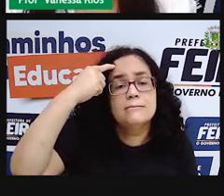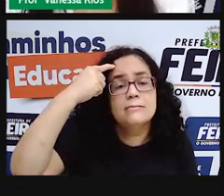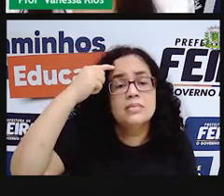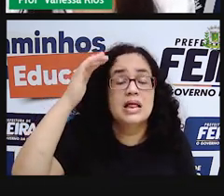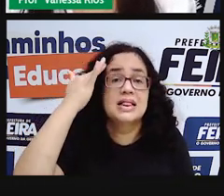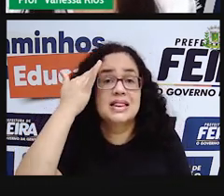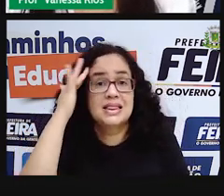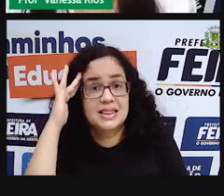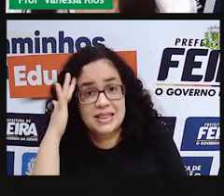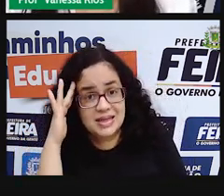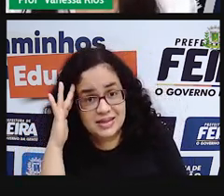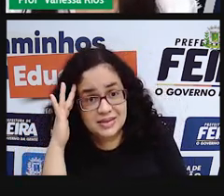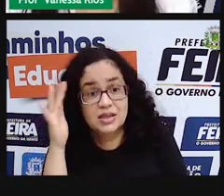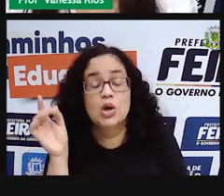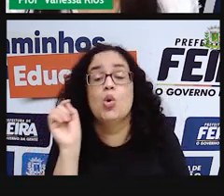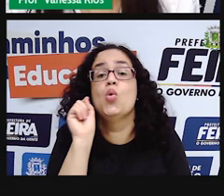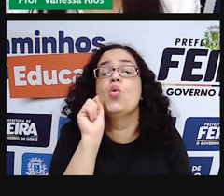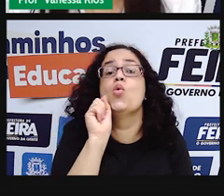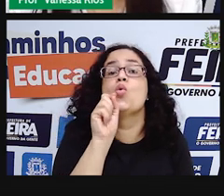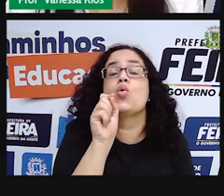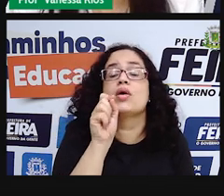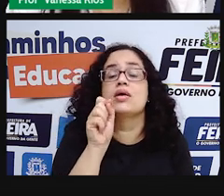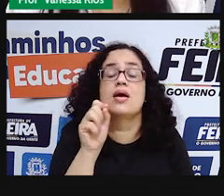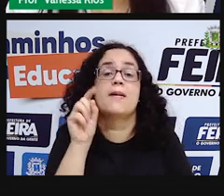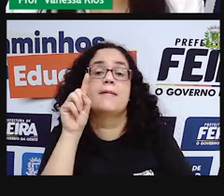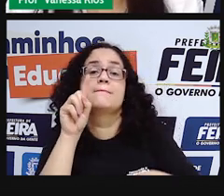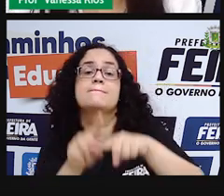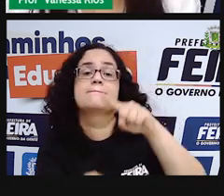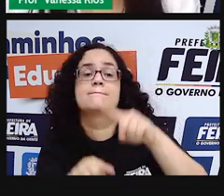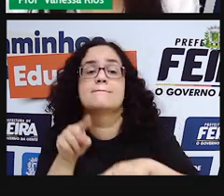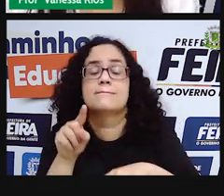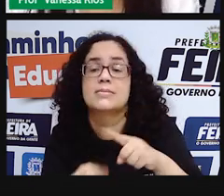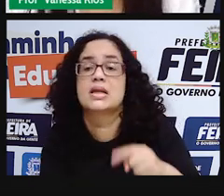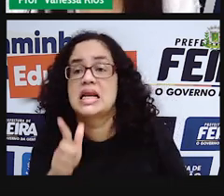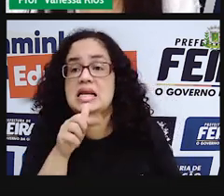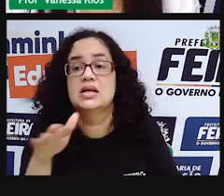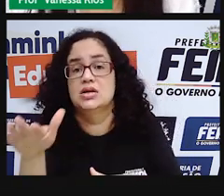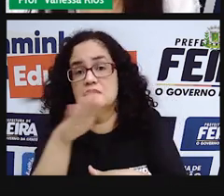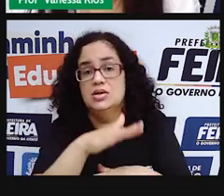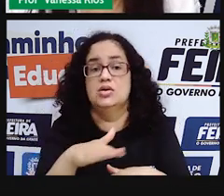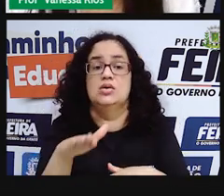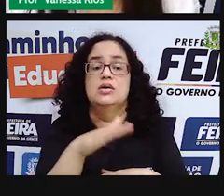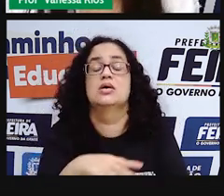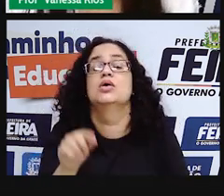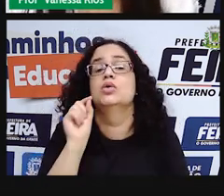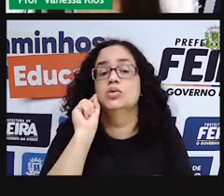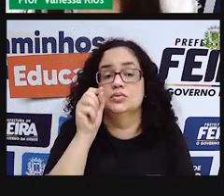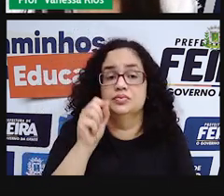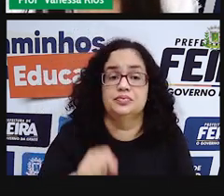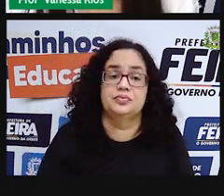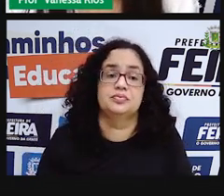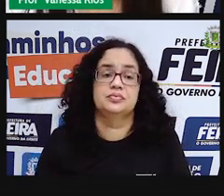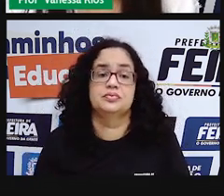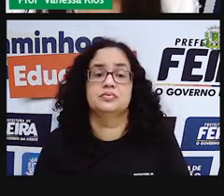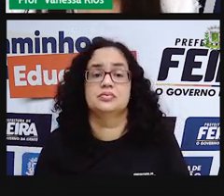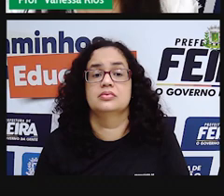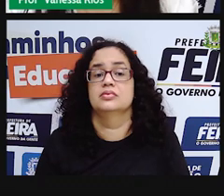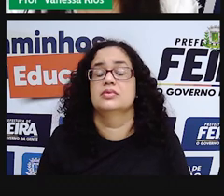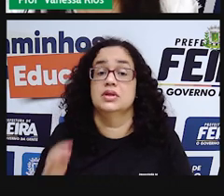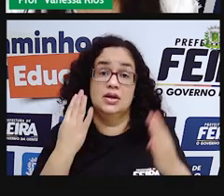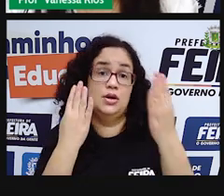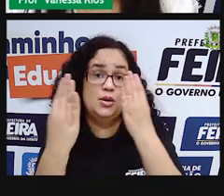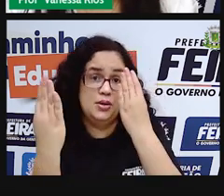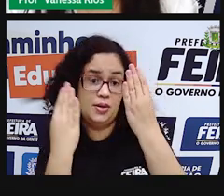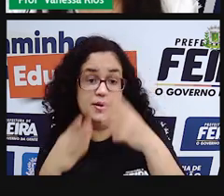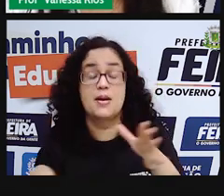entender o que é o material permeável e o que seria o material impermeável. E analisar aí a